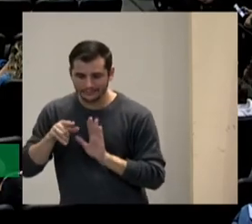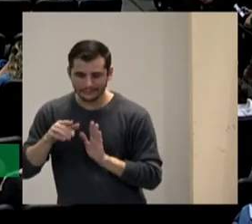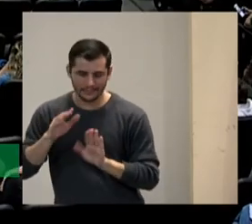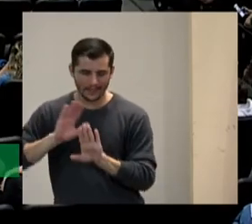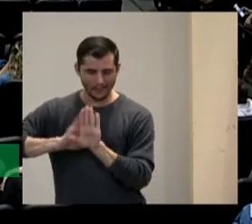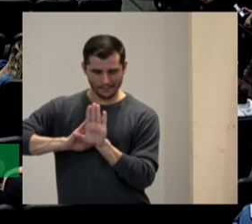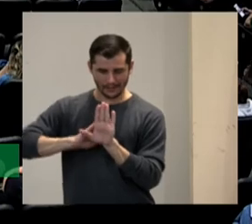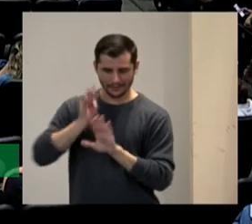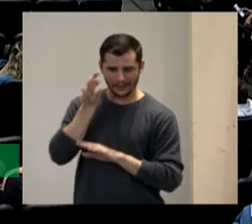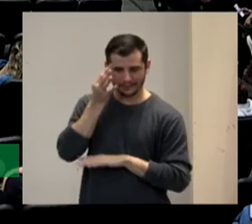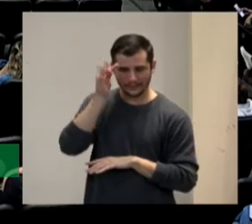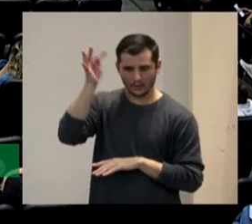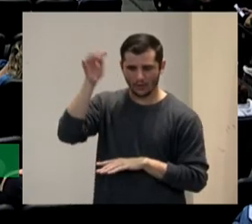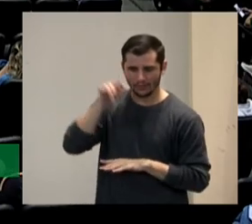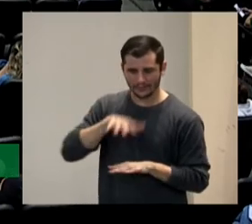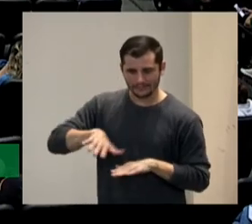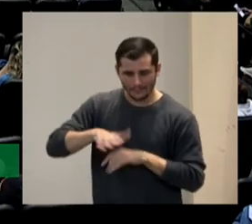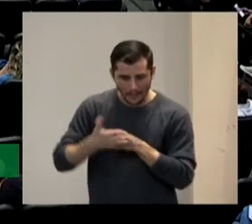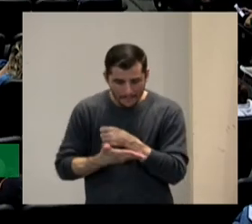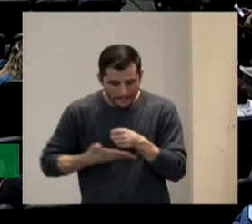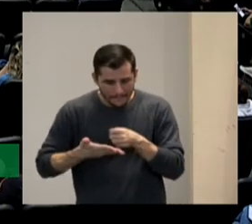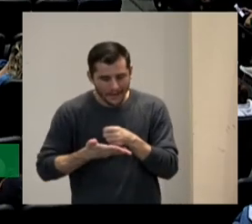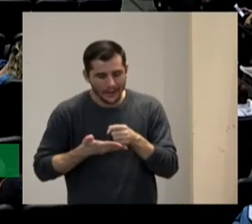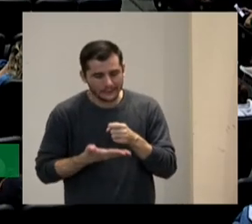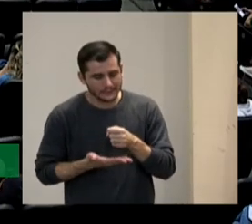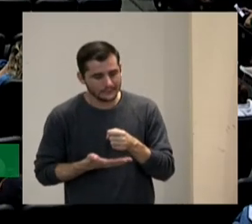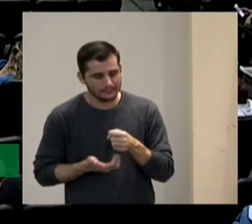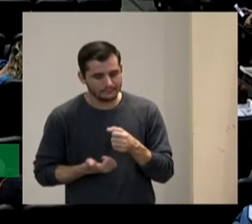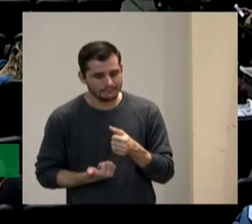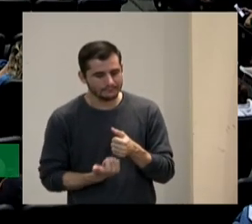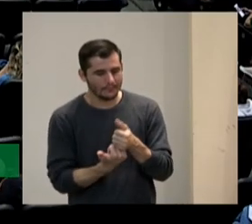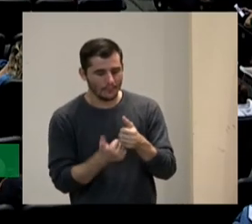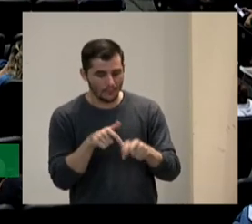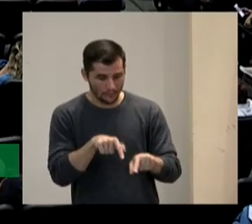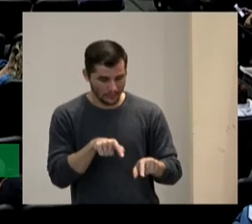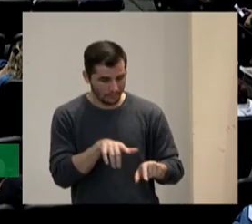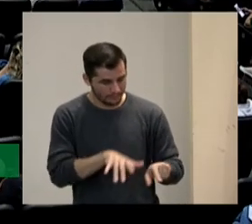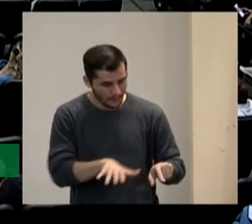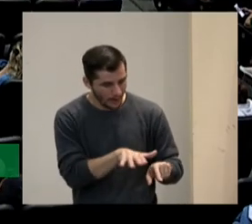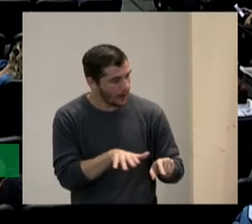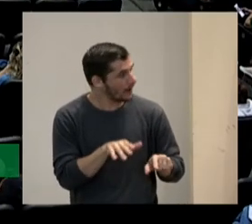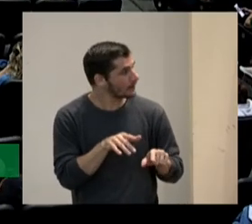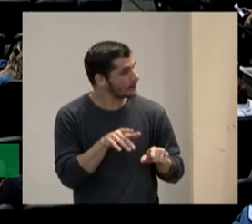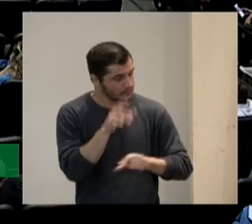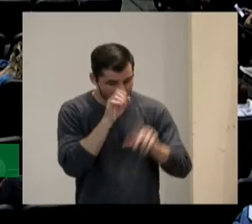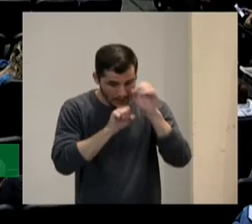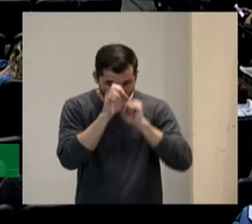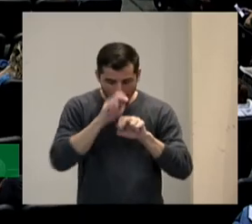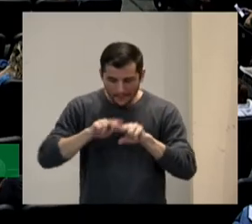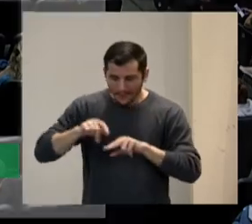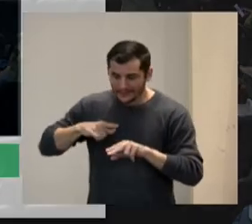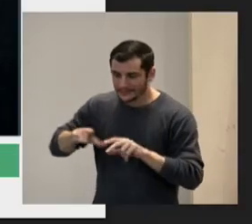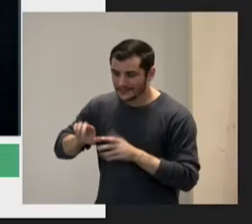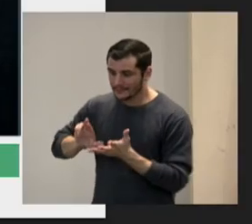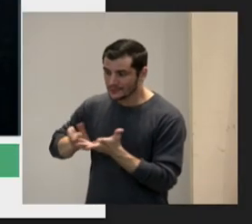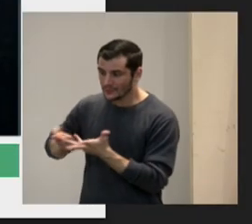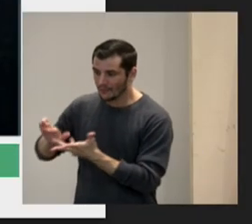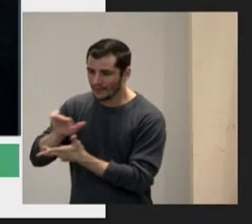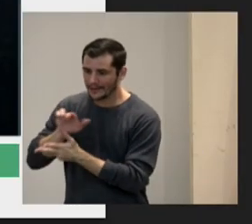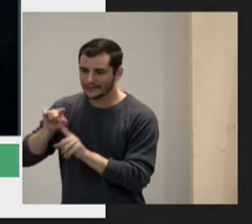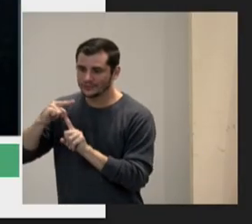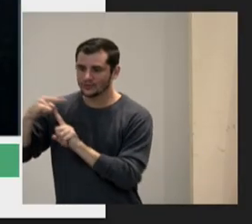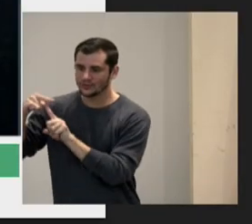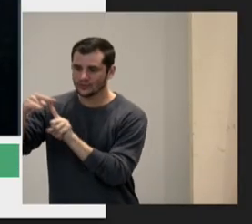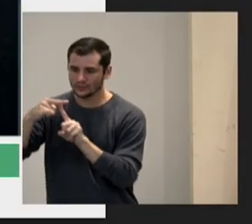o desenho universal da aprendizagem porque aí vai falar das múltiplas formas de representação como primeiro dos princípios